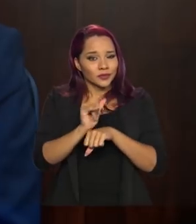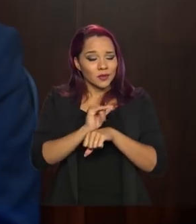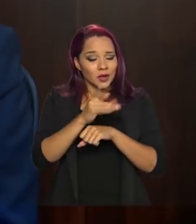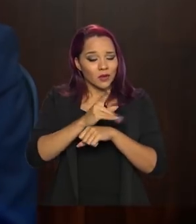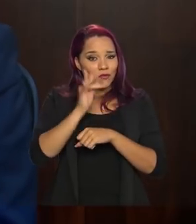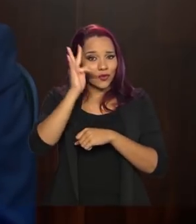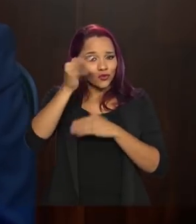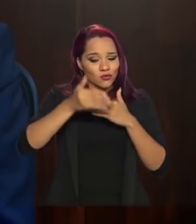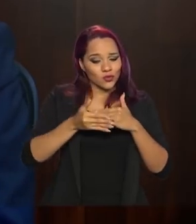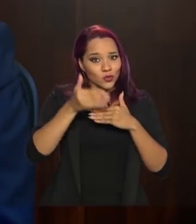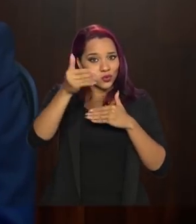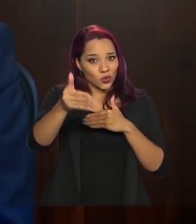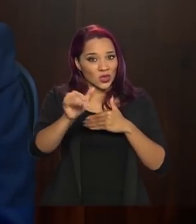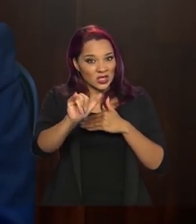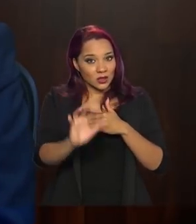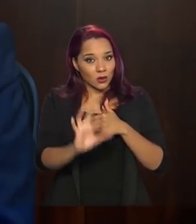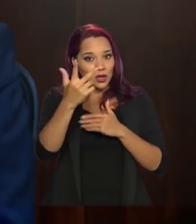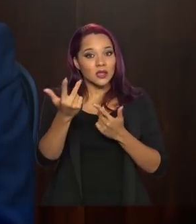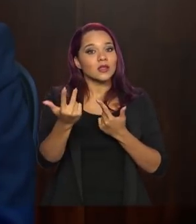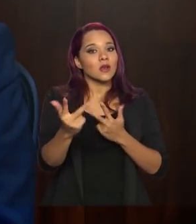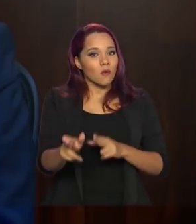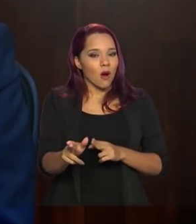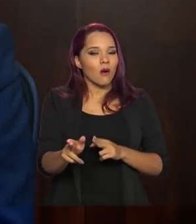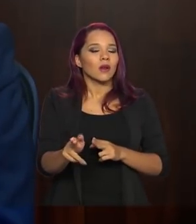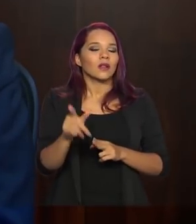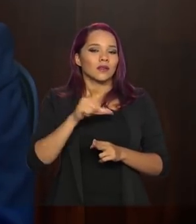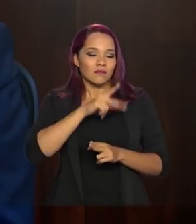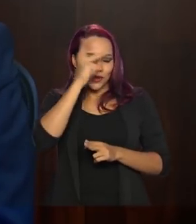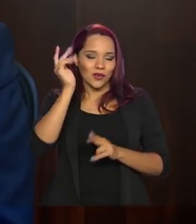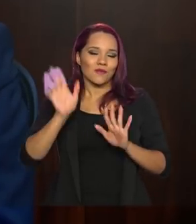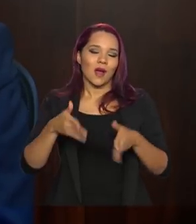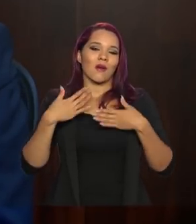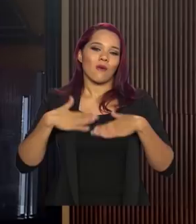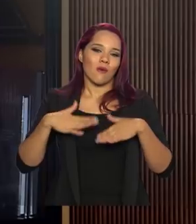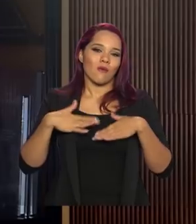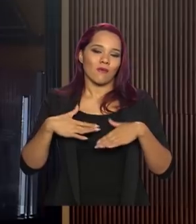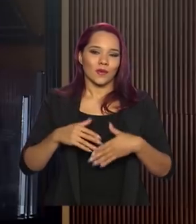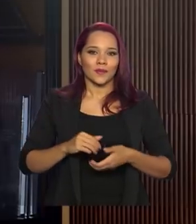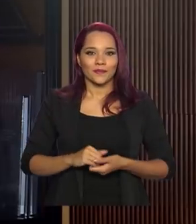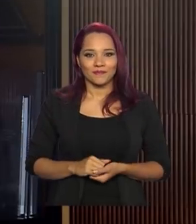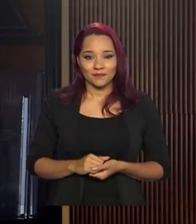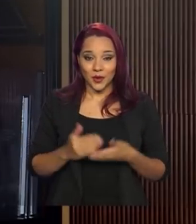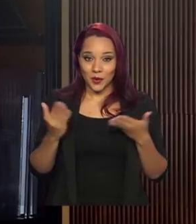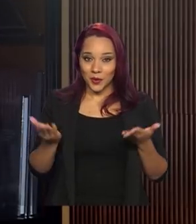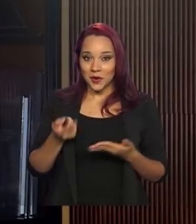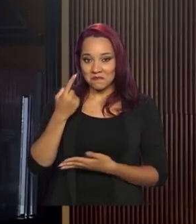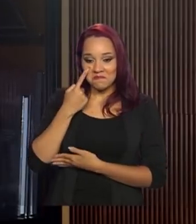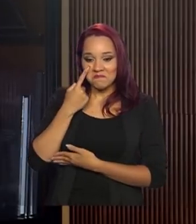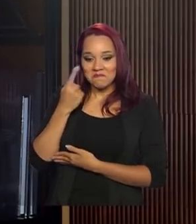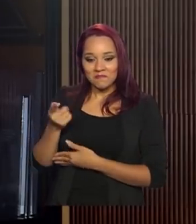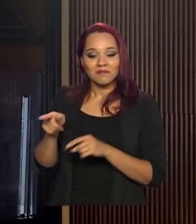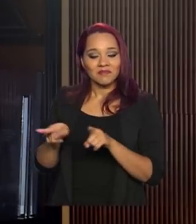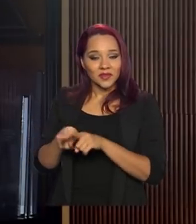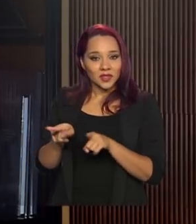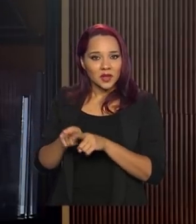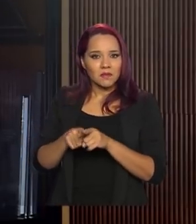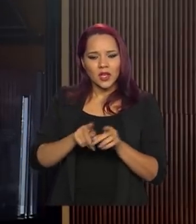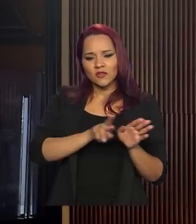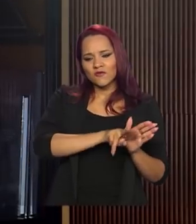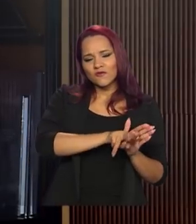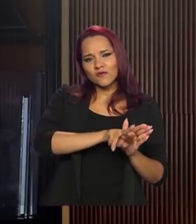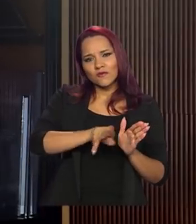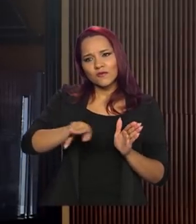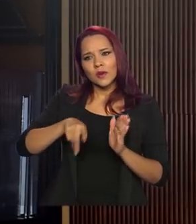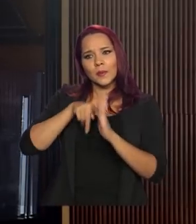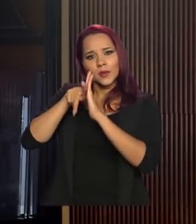episódios, dar mais conforto, mais tranquilidade para a população. Nós estamos acompanhando também uma infinidade de